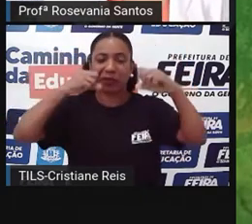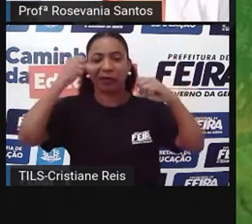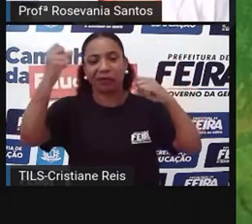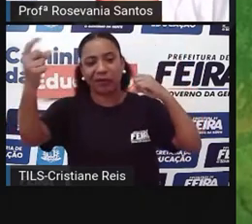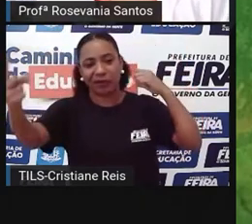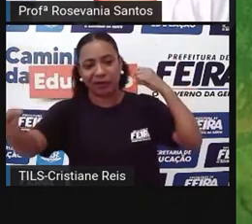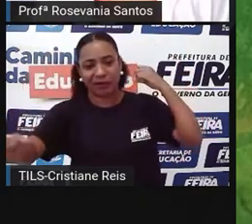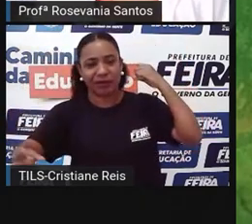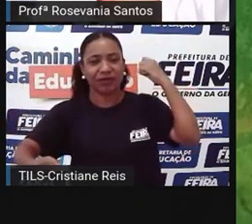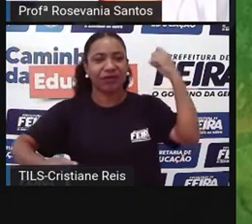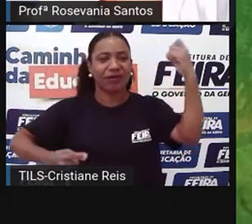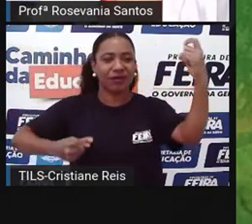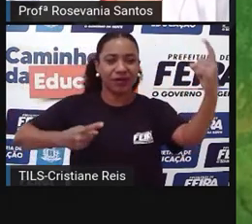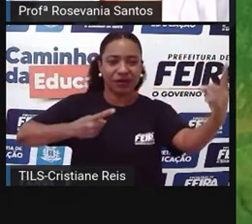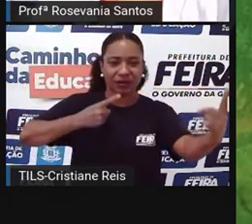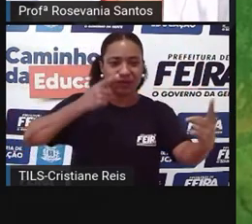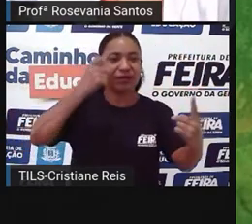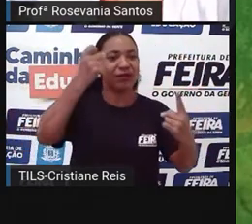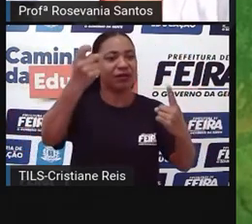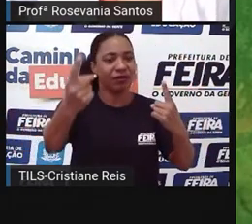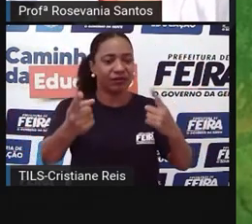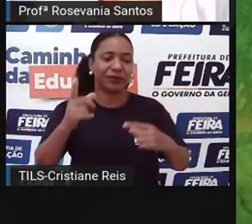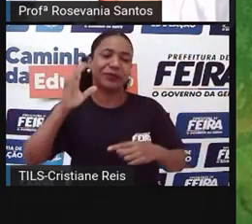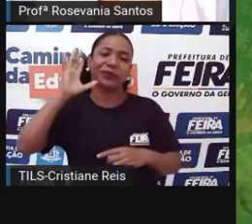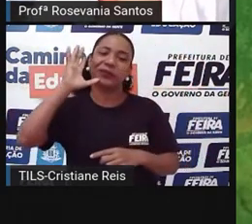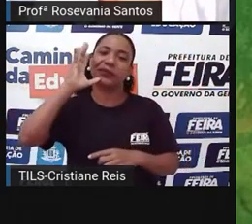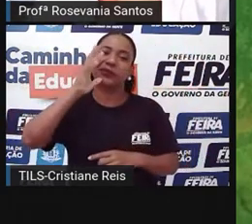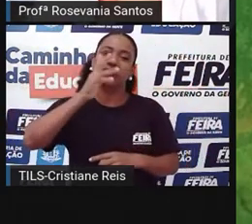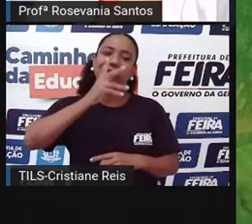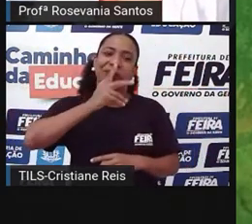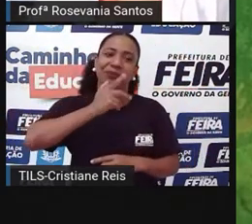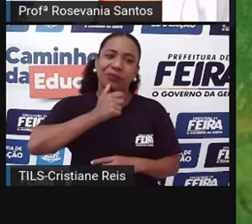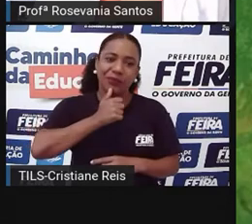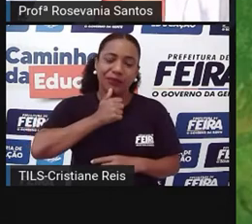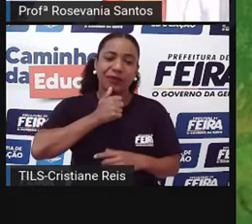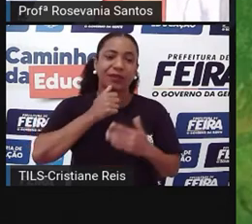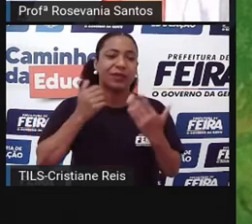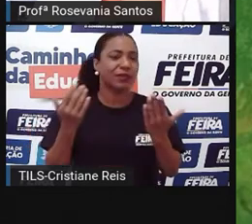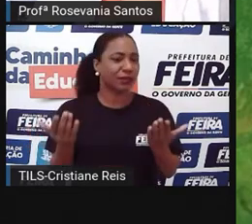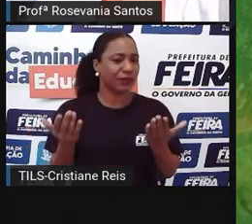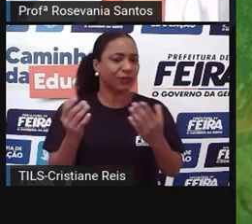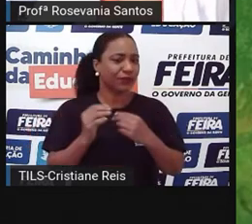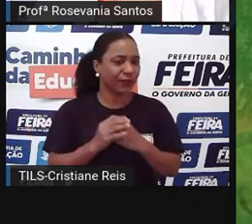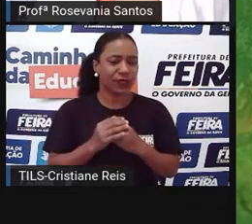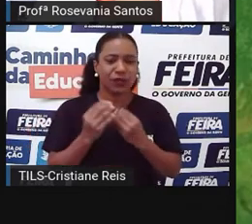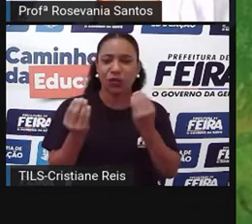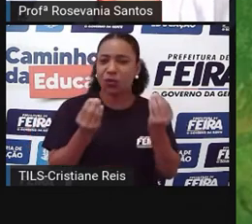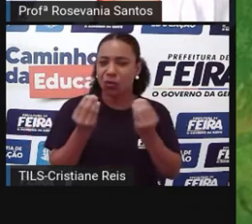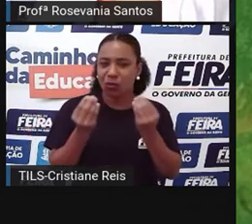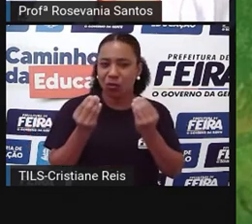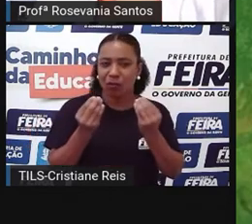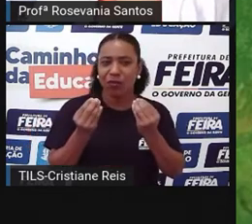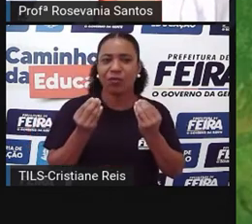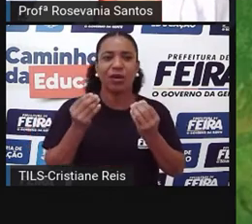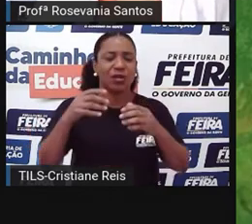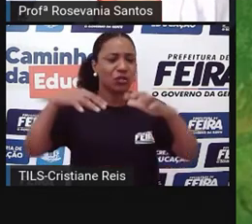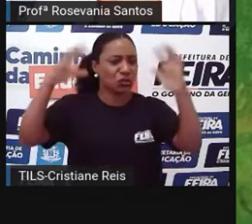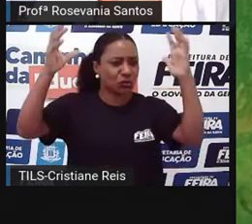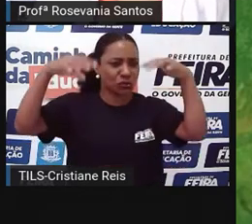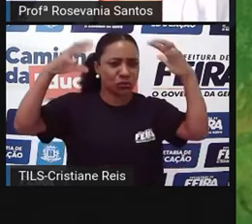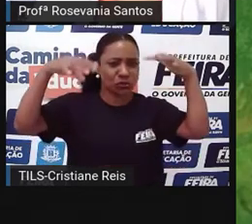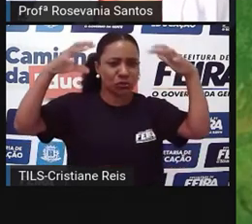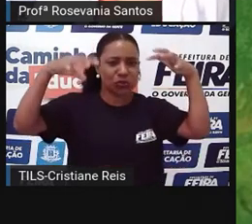grande, né, entre uma chuva e outra. Então, o que que pode ajudar, né, a entender essa escassez de chuva?